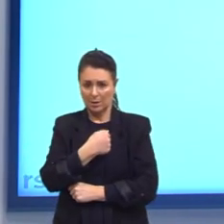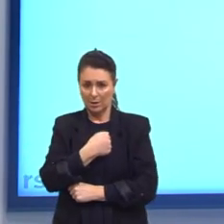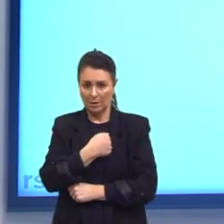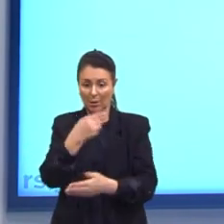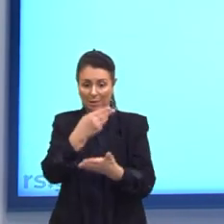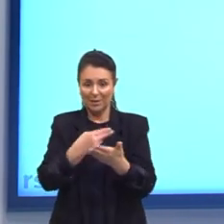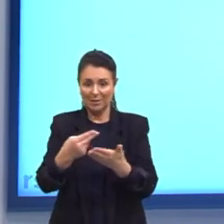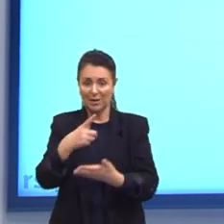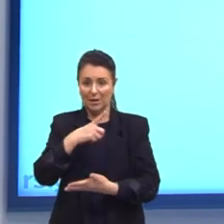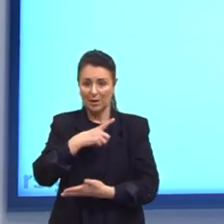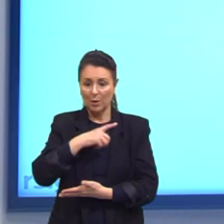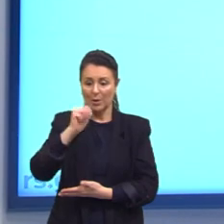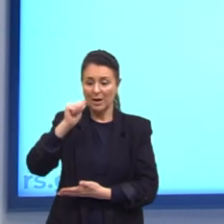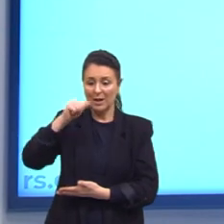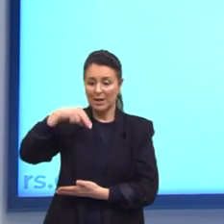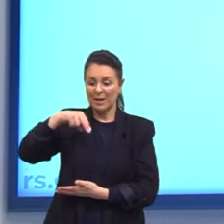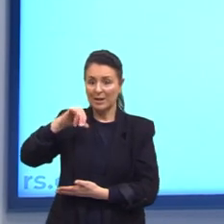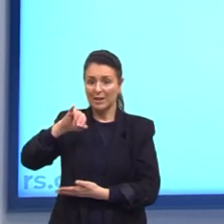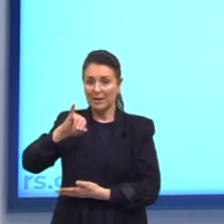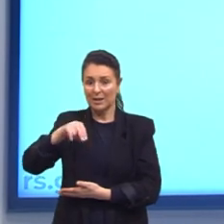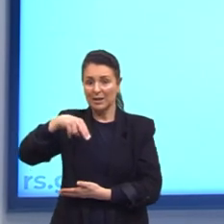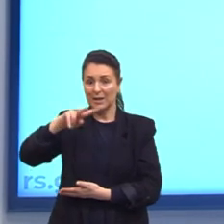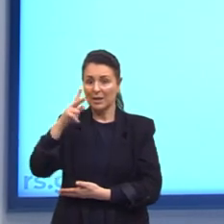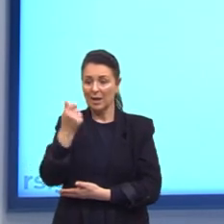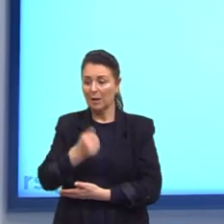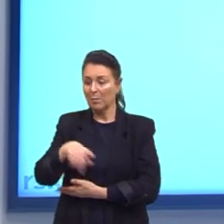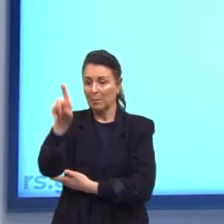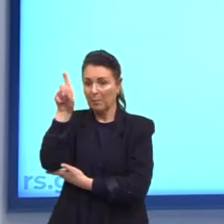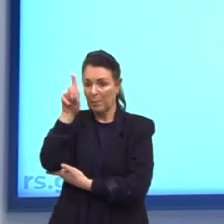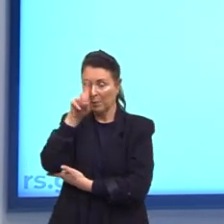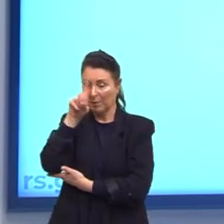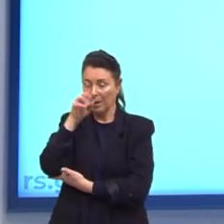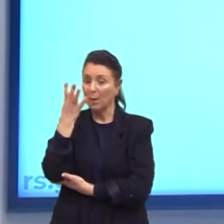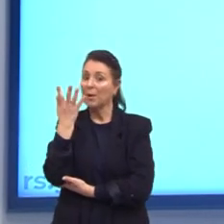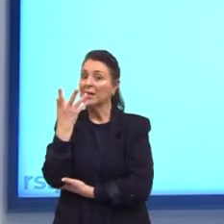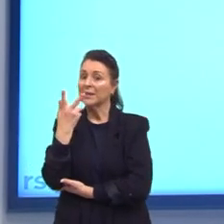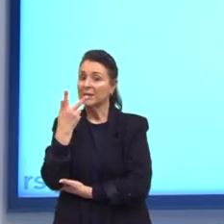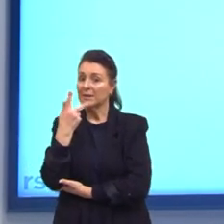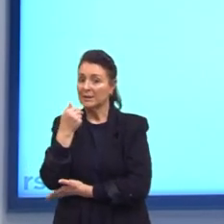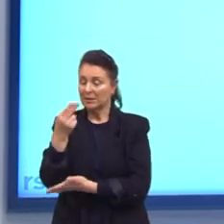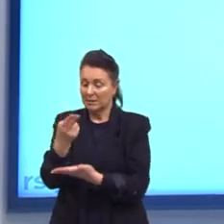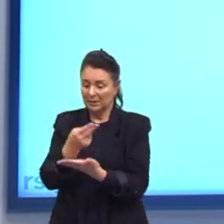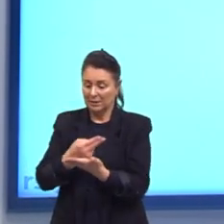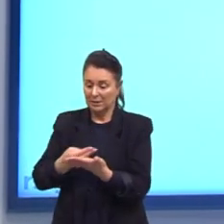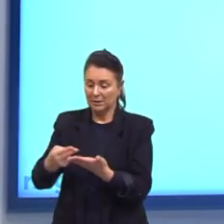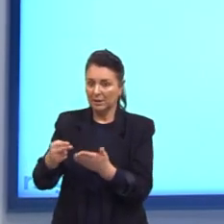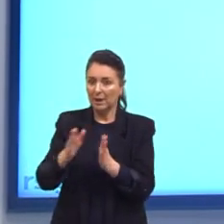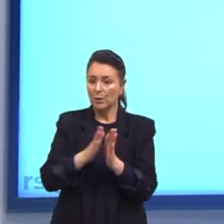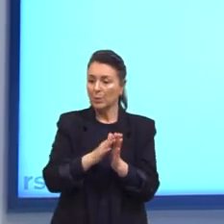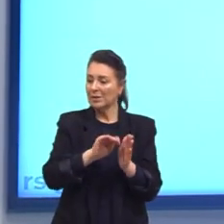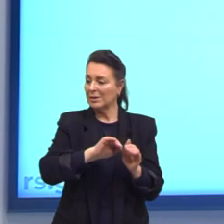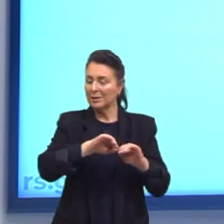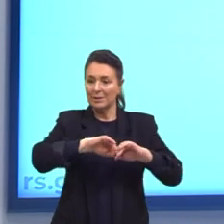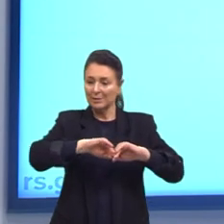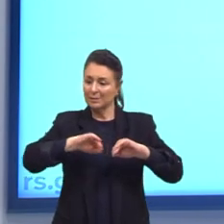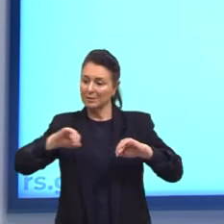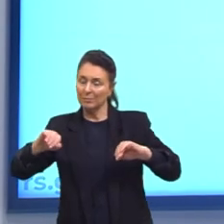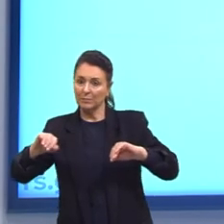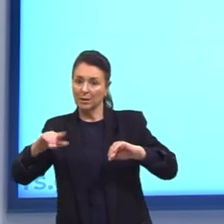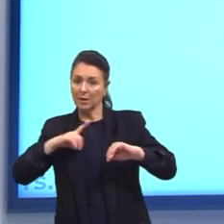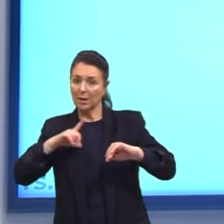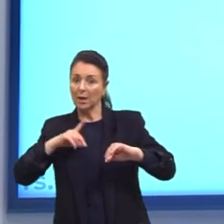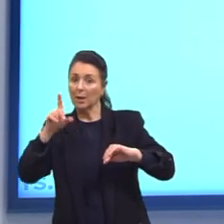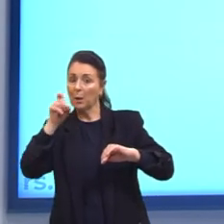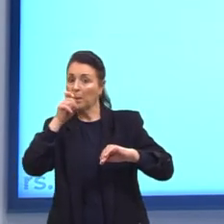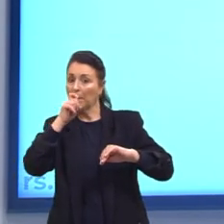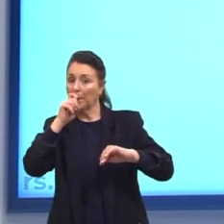Aninha, mamãe. A gente tem um desenho de uma criança. E aqui no canto a gente tem o